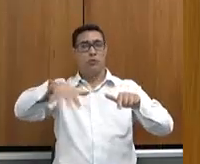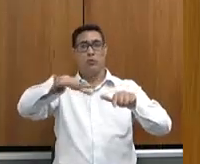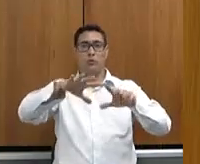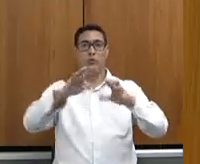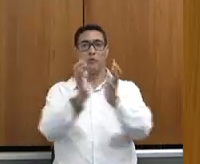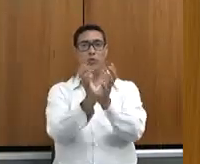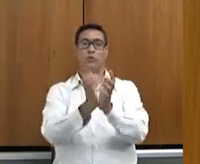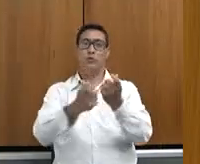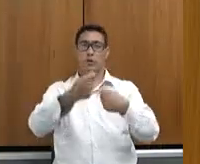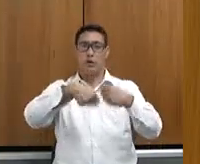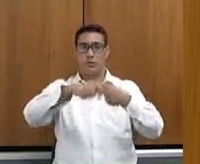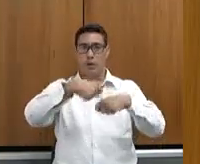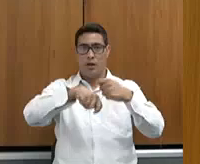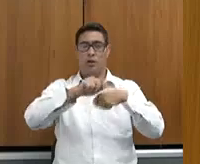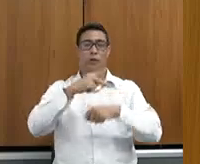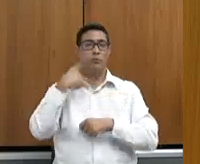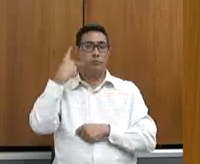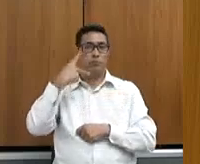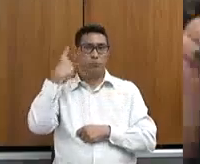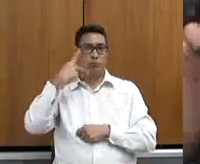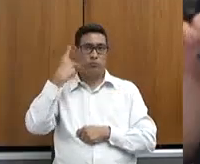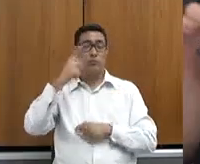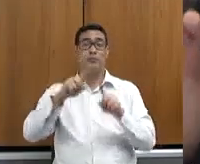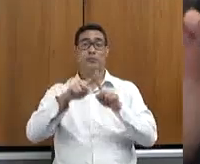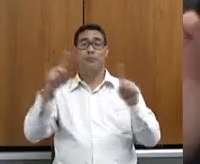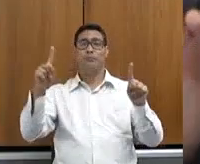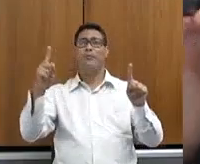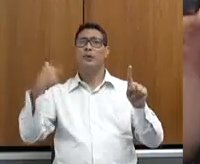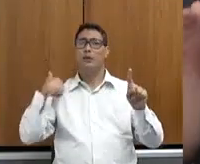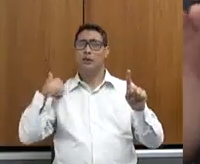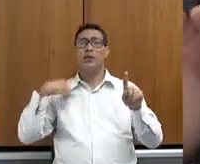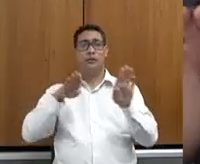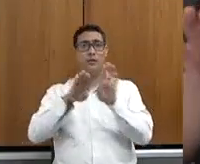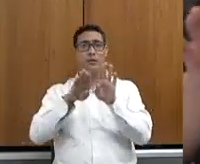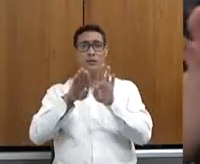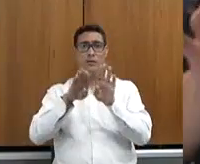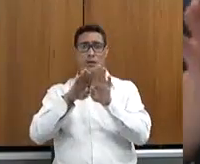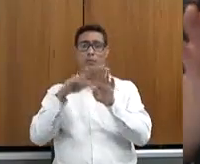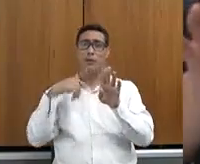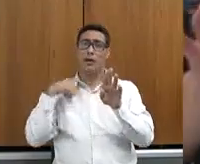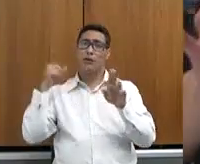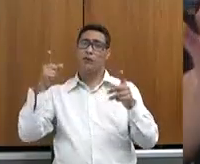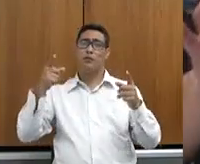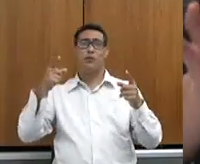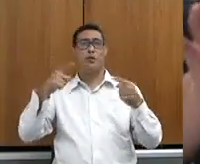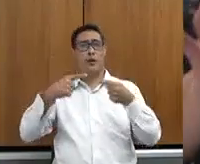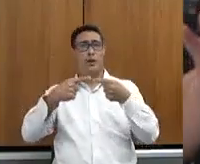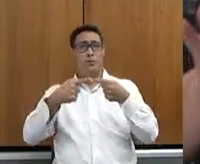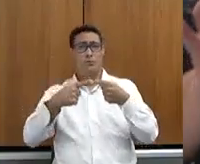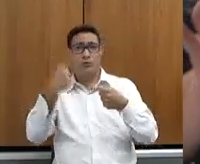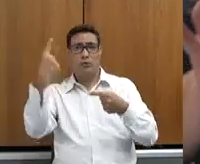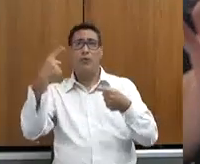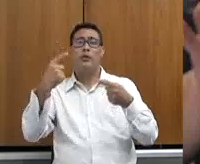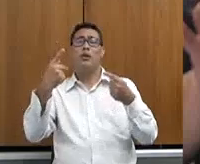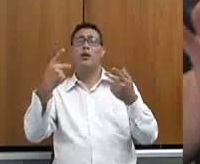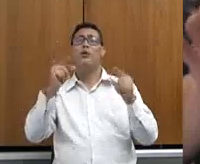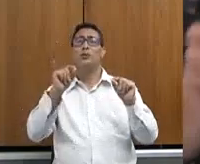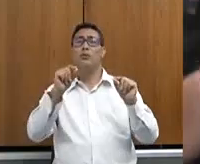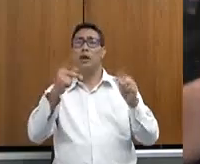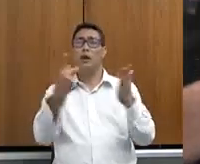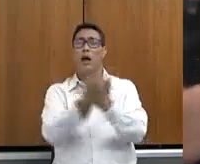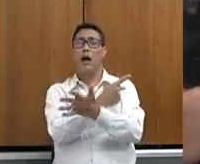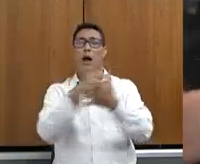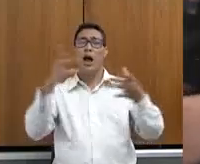Administração Pública. E, recentemente, me posicionei contra a fusão EMATER e EPAMIG quando essa pauta